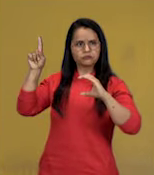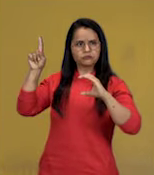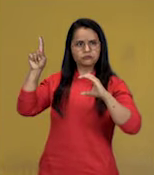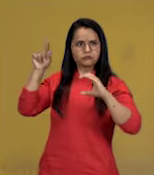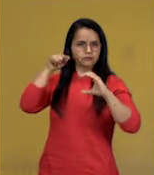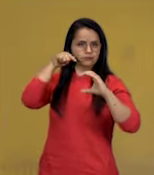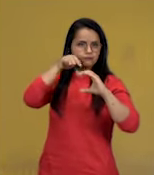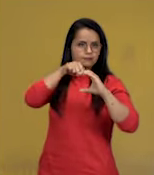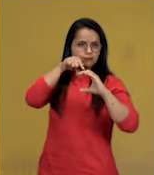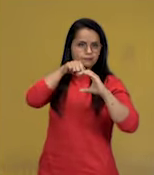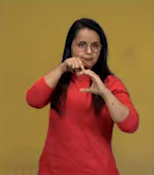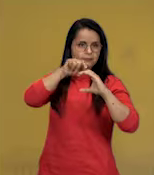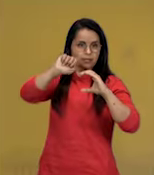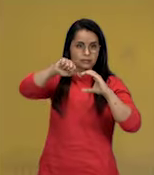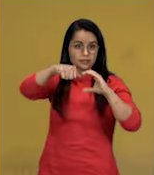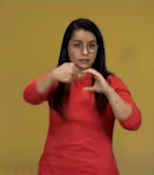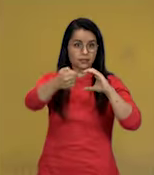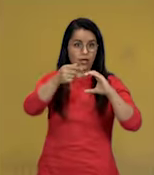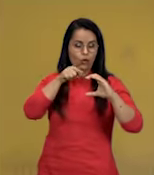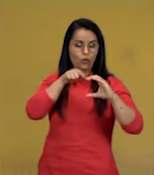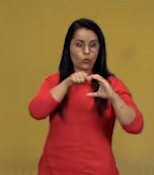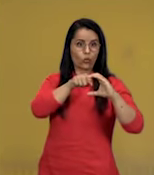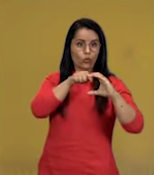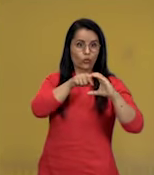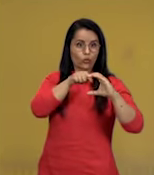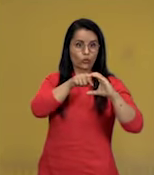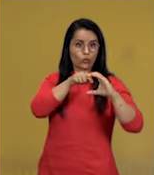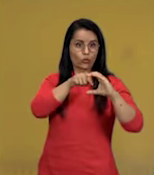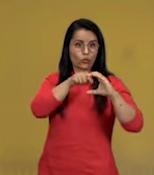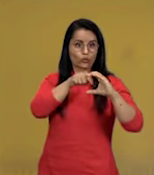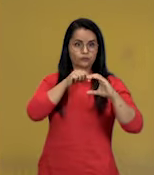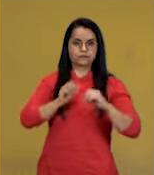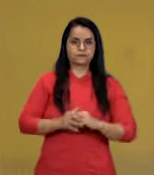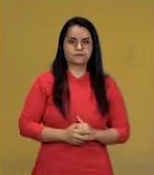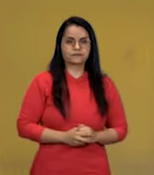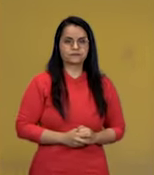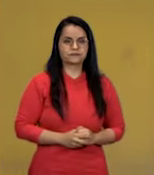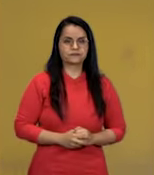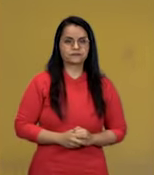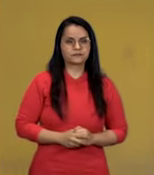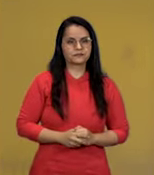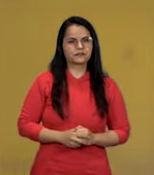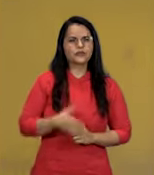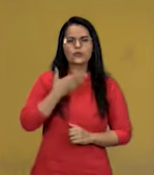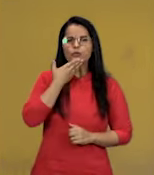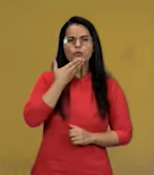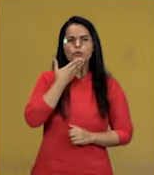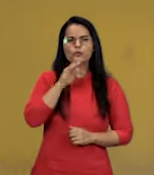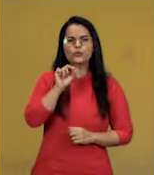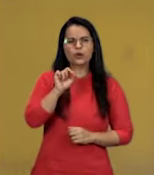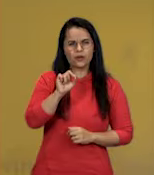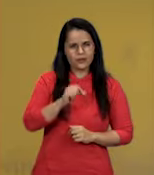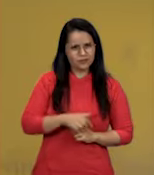eucariótica ou eucariota. Quais são